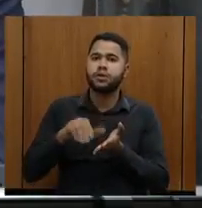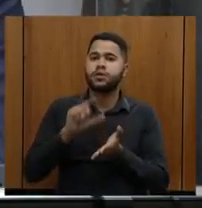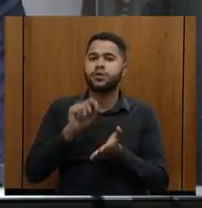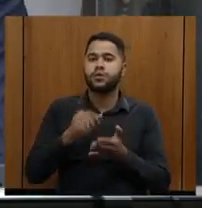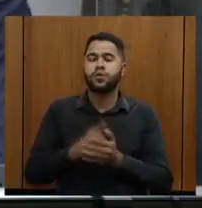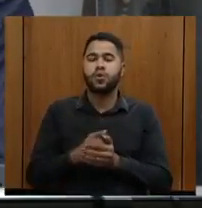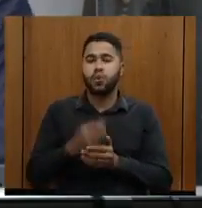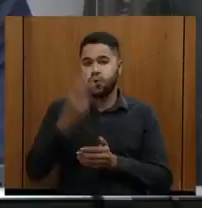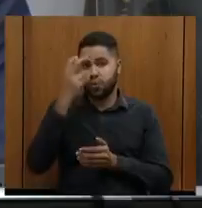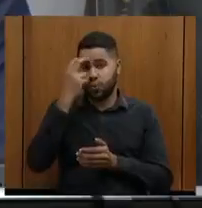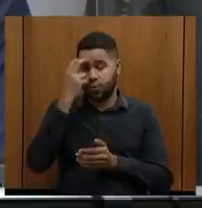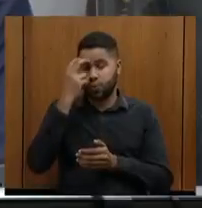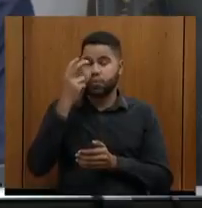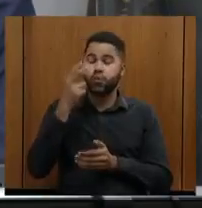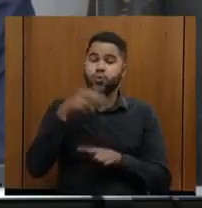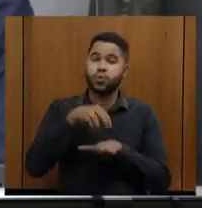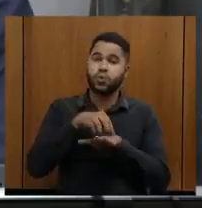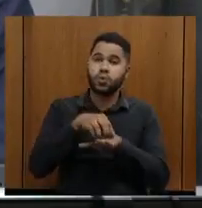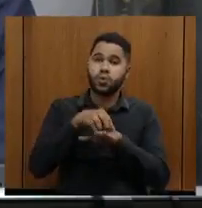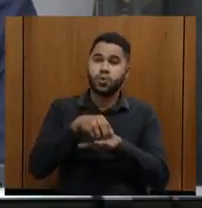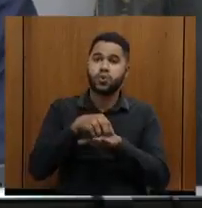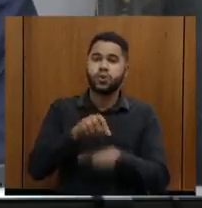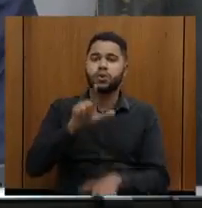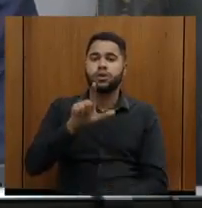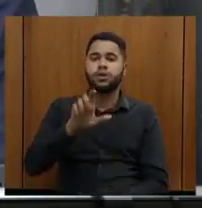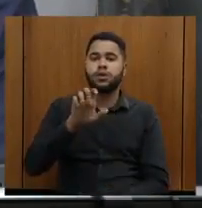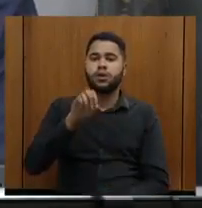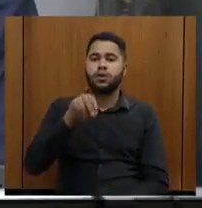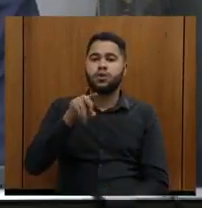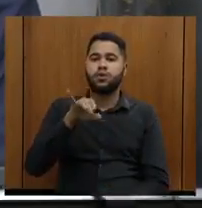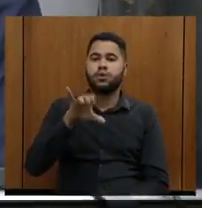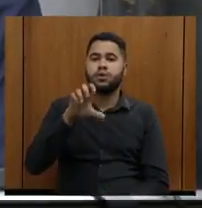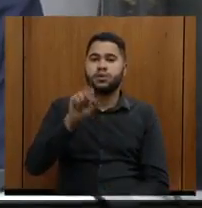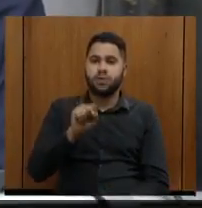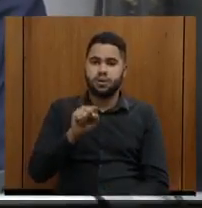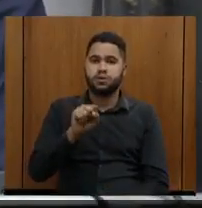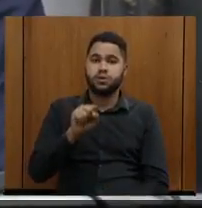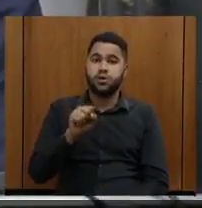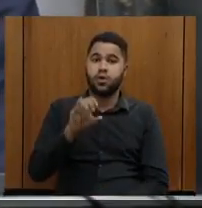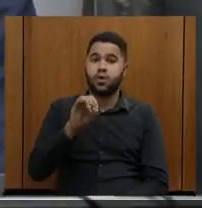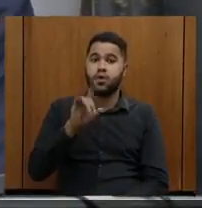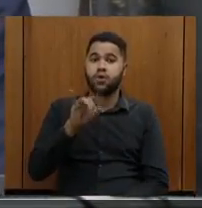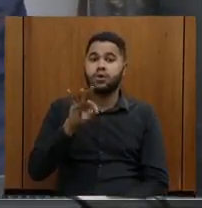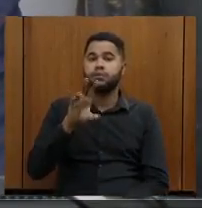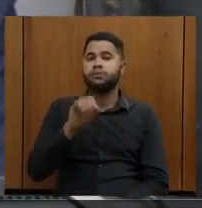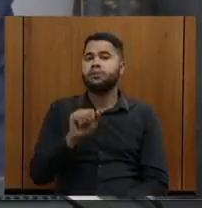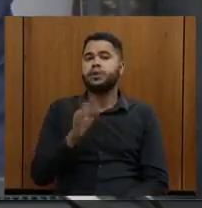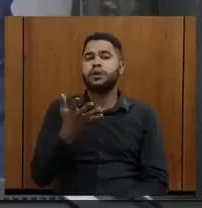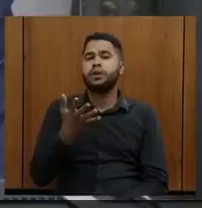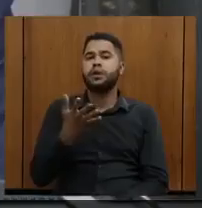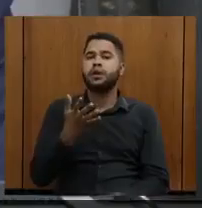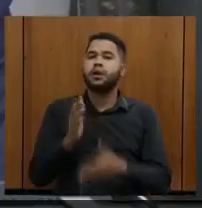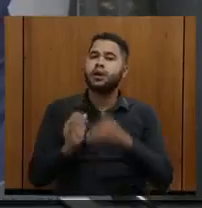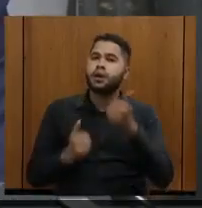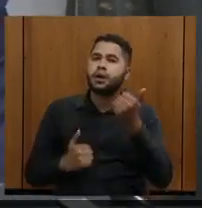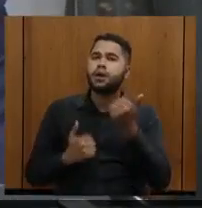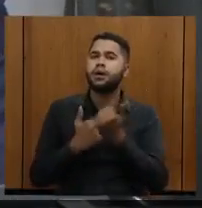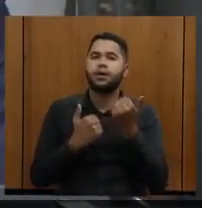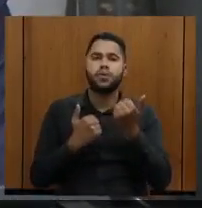Cultura e Turismo, secretário Leônidas de Oliveira, apoio no sentido de